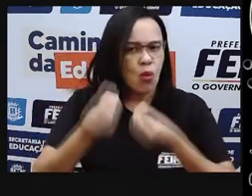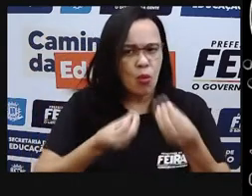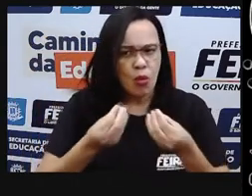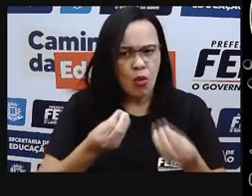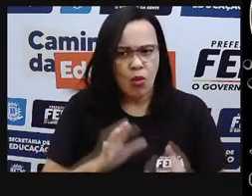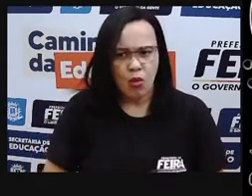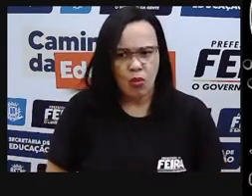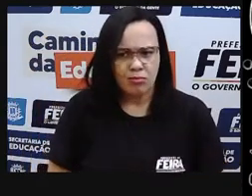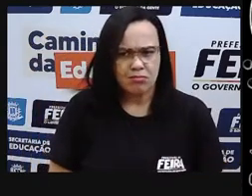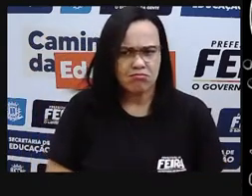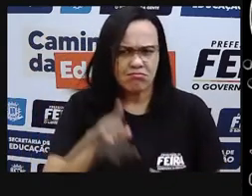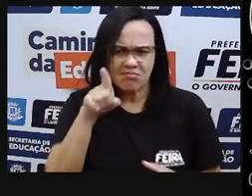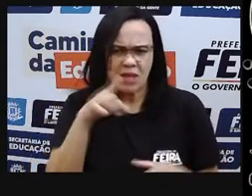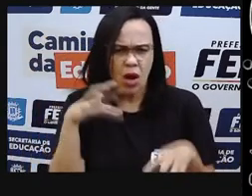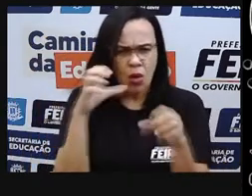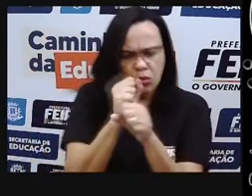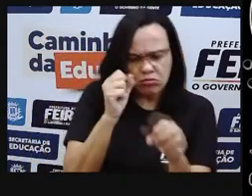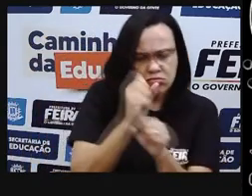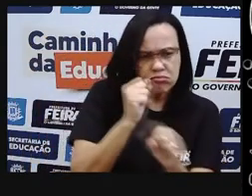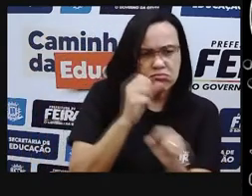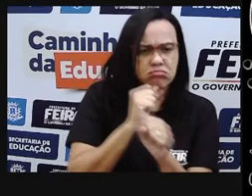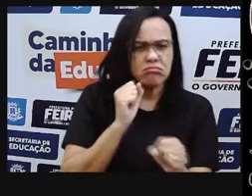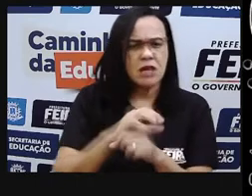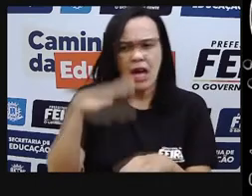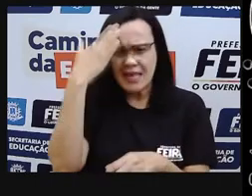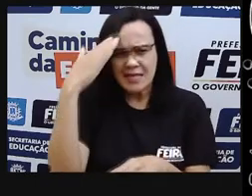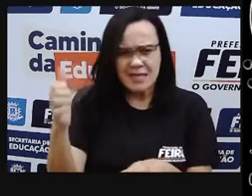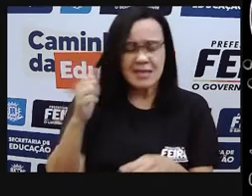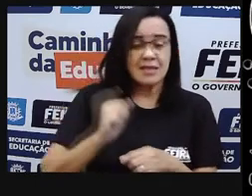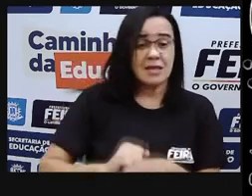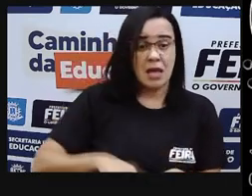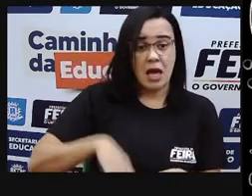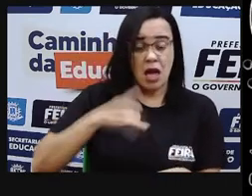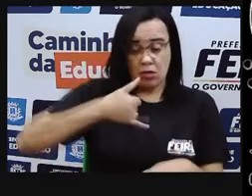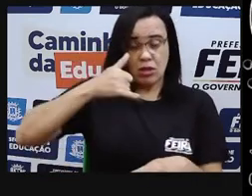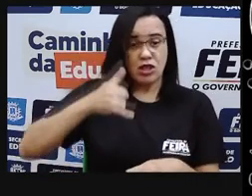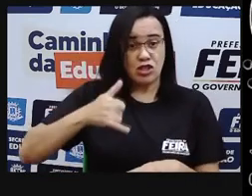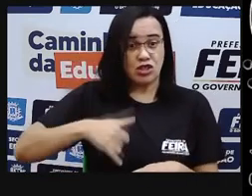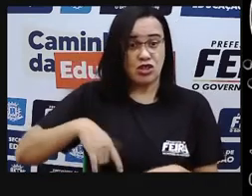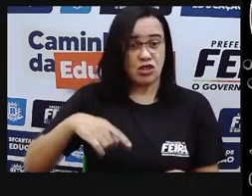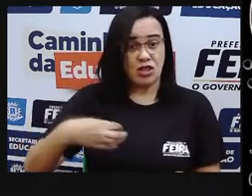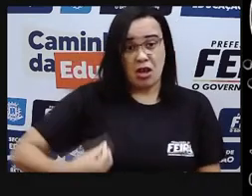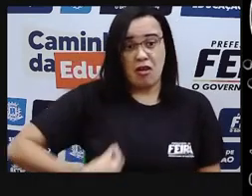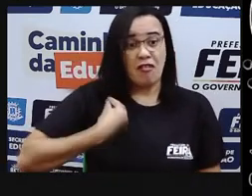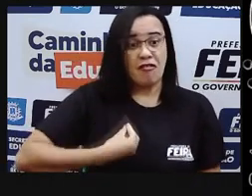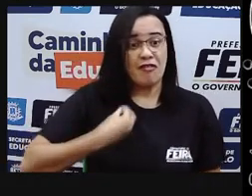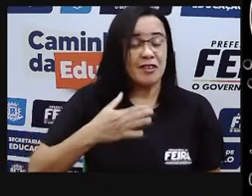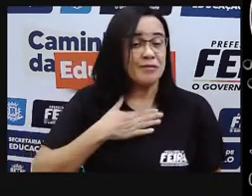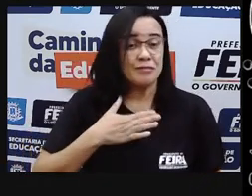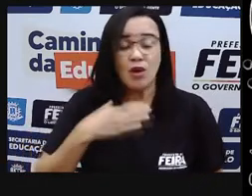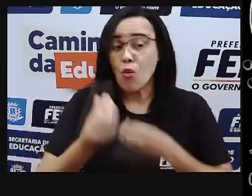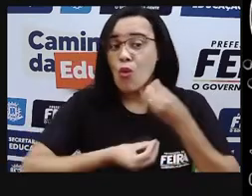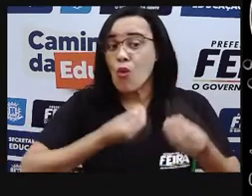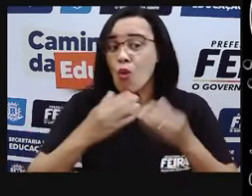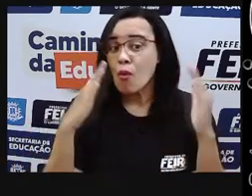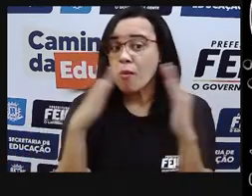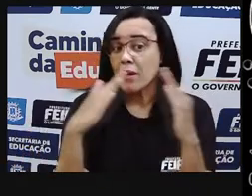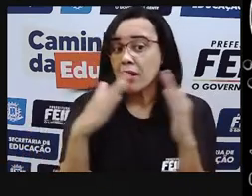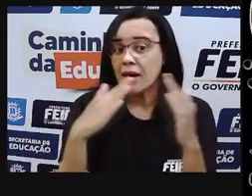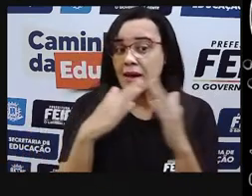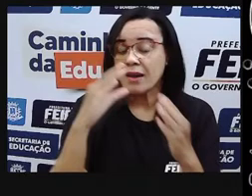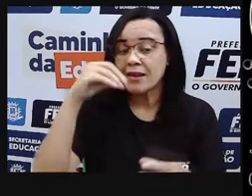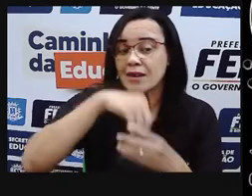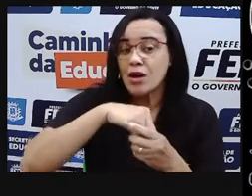calculo o consumo de energia elétrica, por exemplo, de um equipamento que eu tenho em casa, né, um